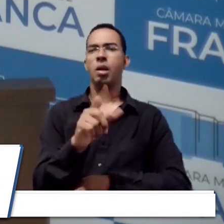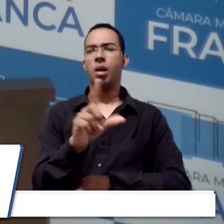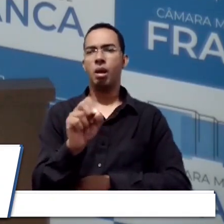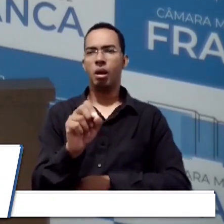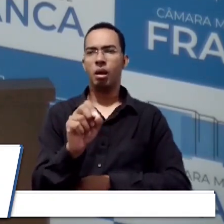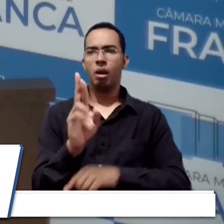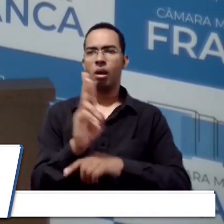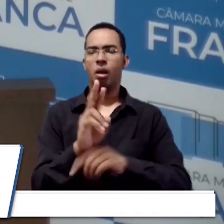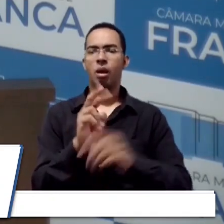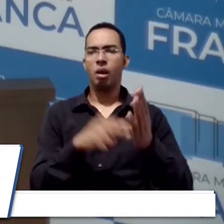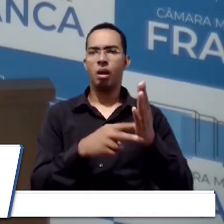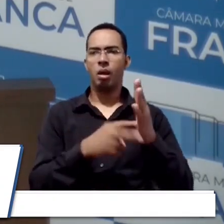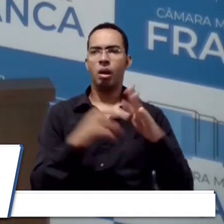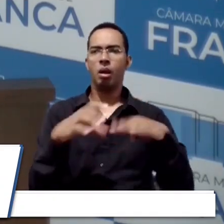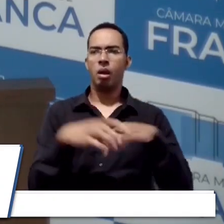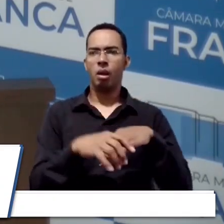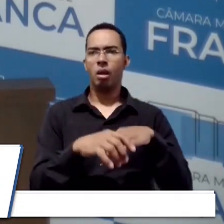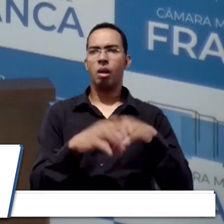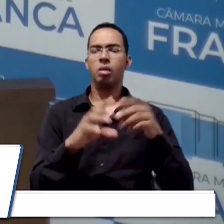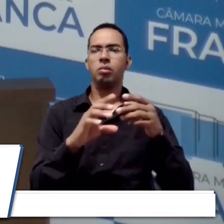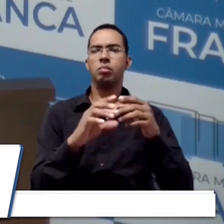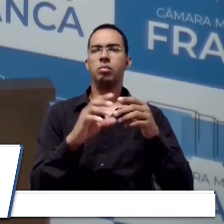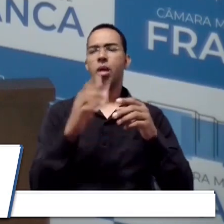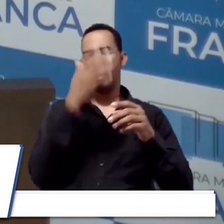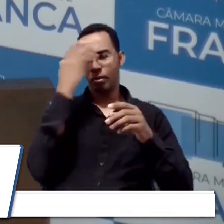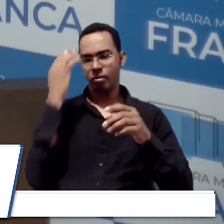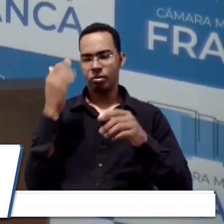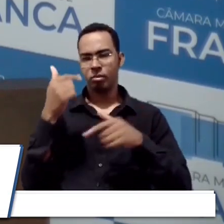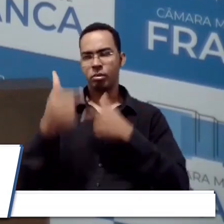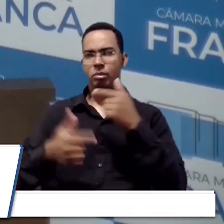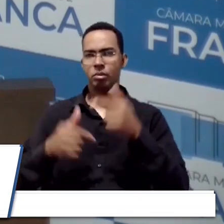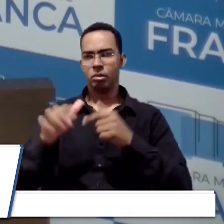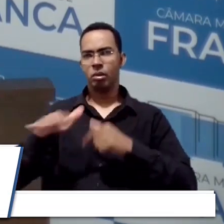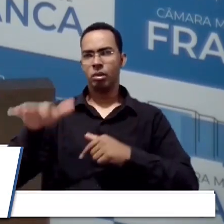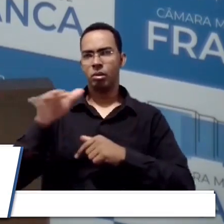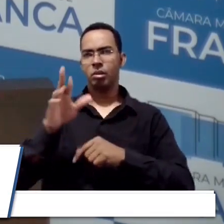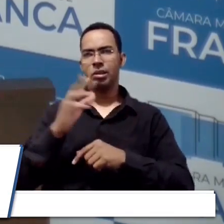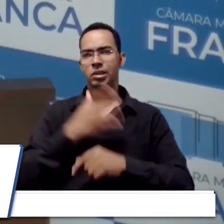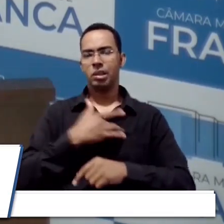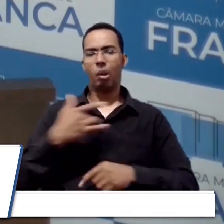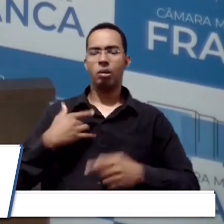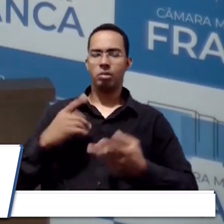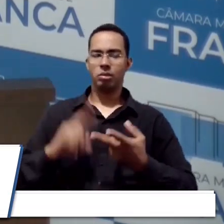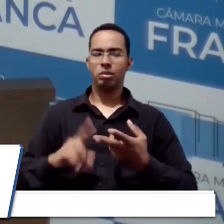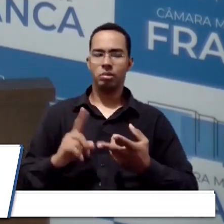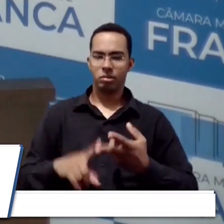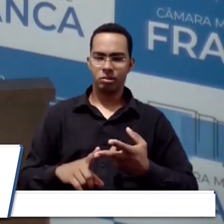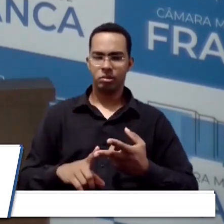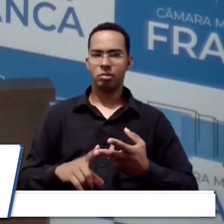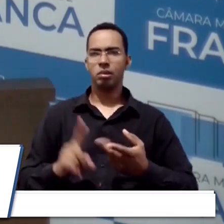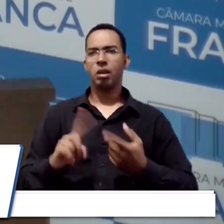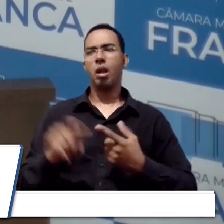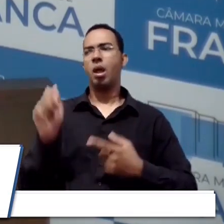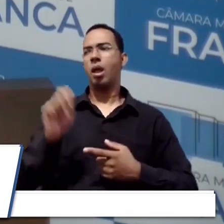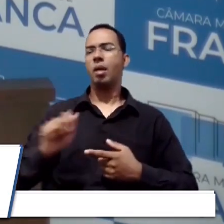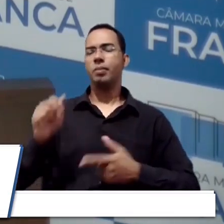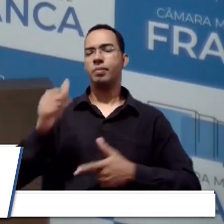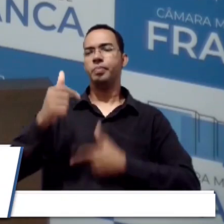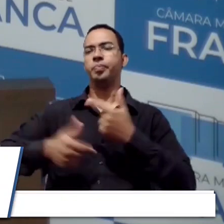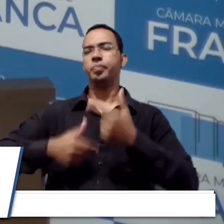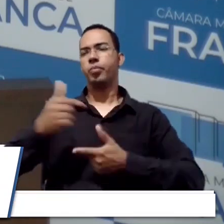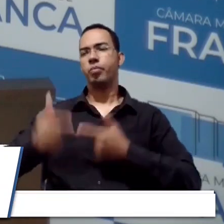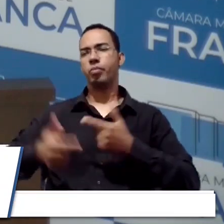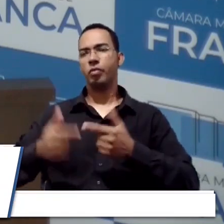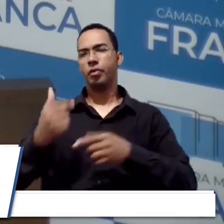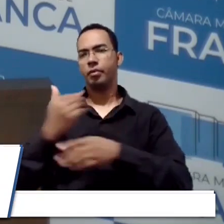o Sindicato dos Sapateiros, o Sindicato dos Frentistas e o Sindicato da Saúde e também a Associação dos Trabalhadores da